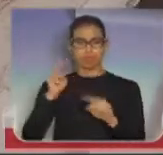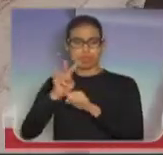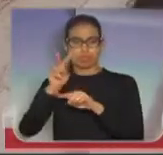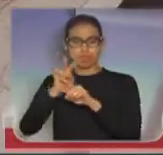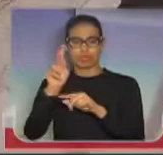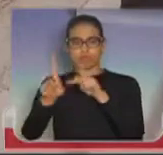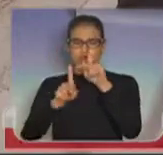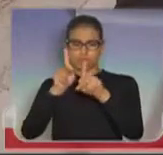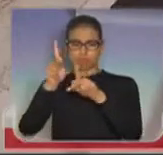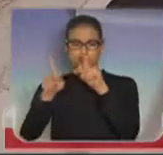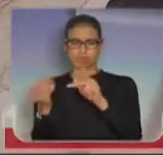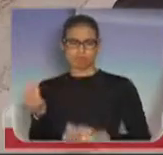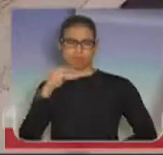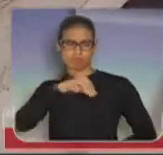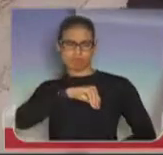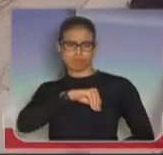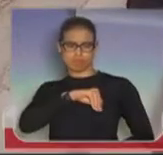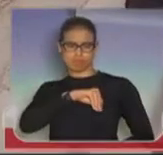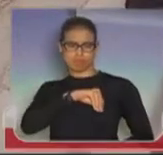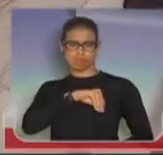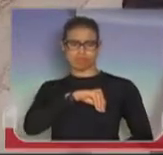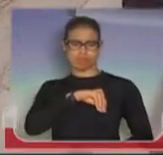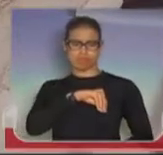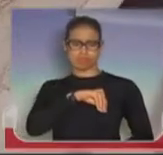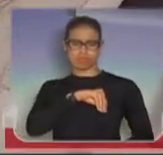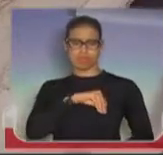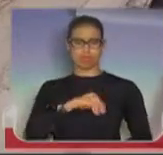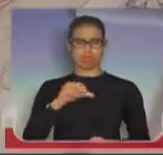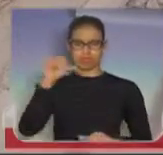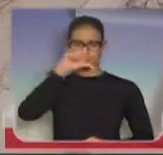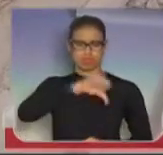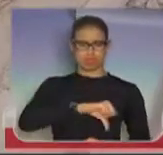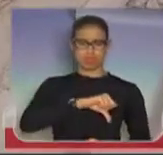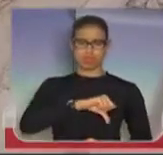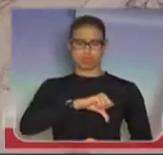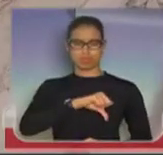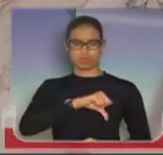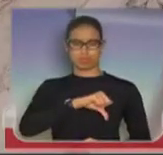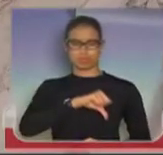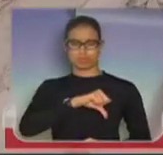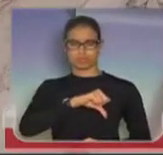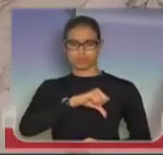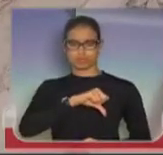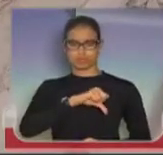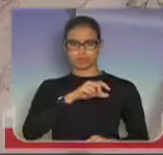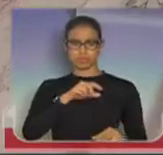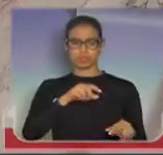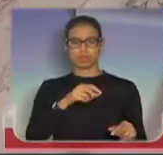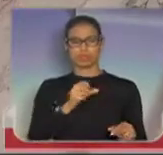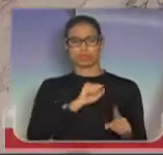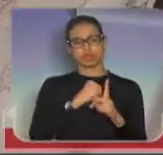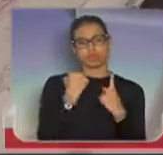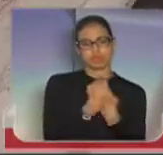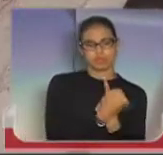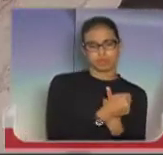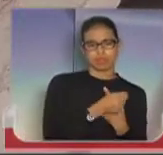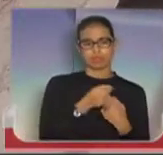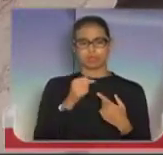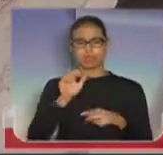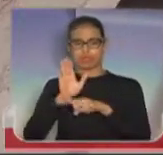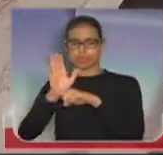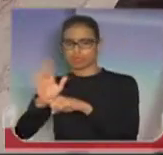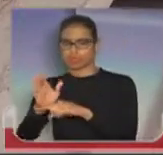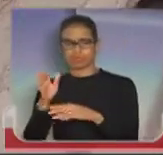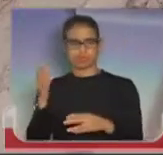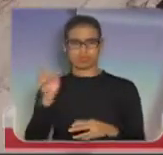por um salário que é uma porcaria, por um retorno da sociedade que é uma porcaria, por um retorno